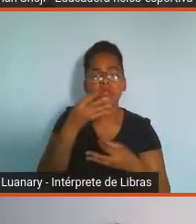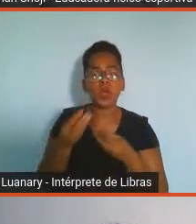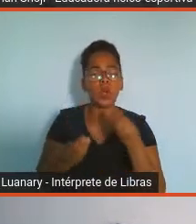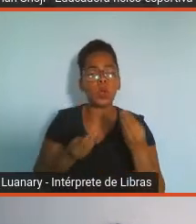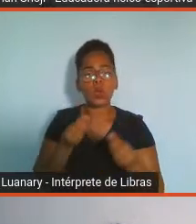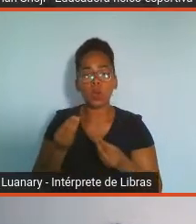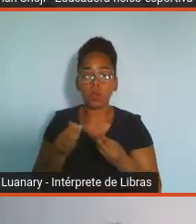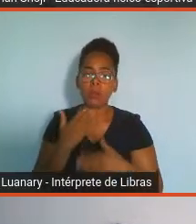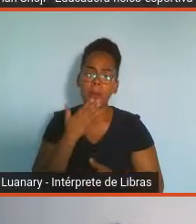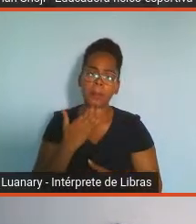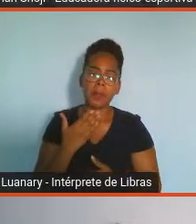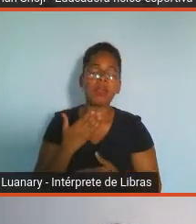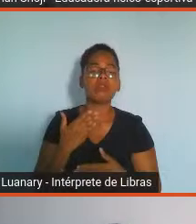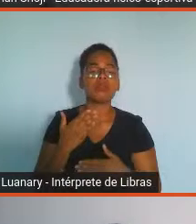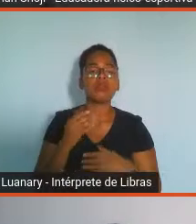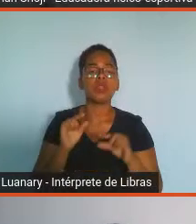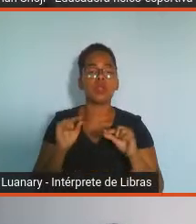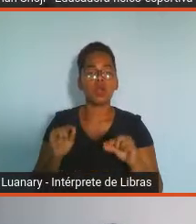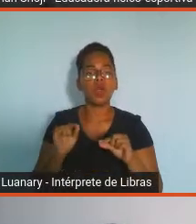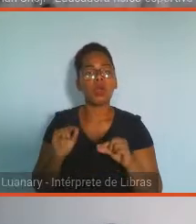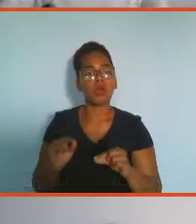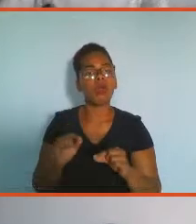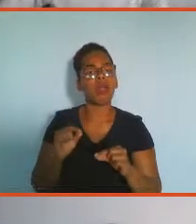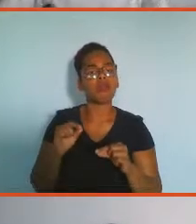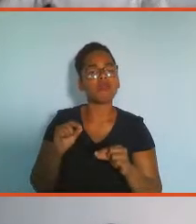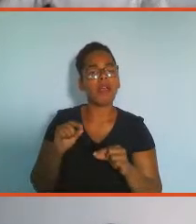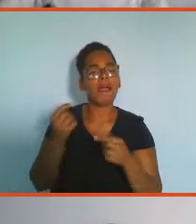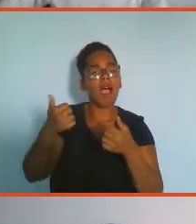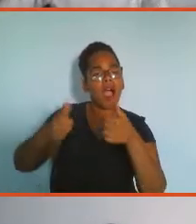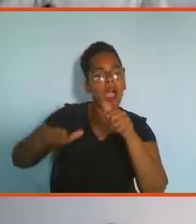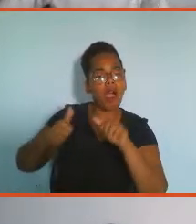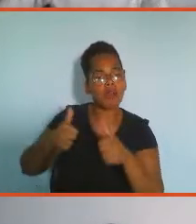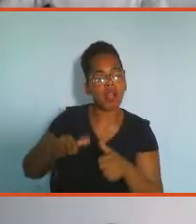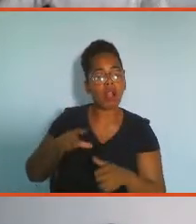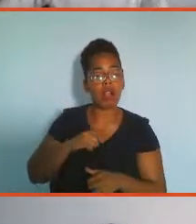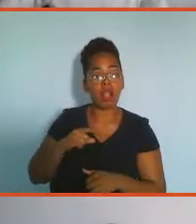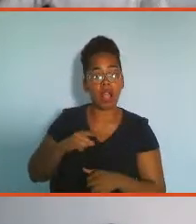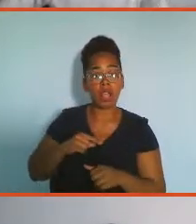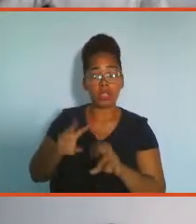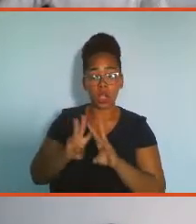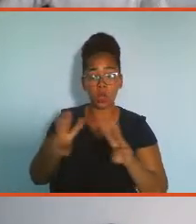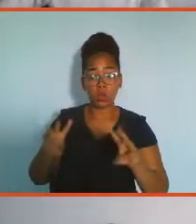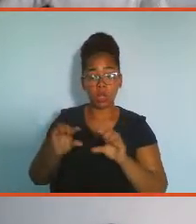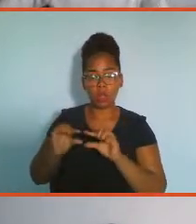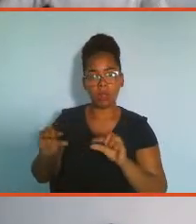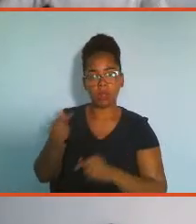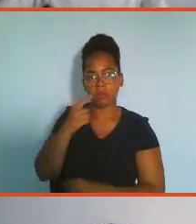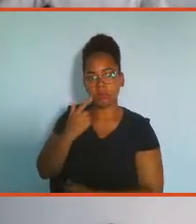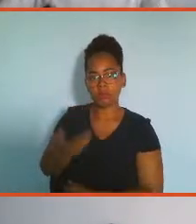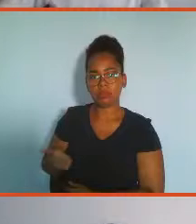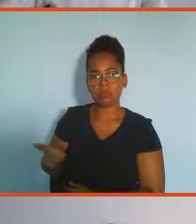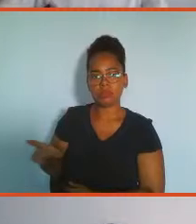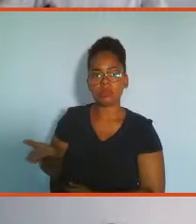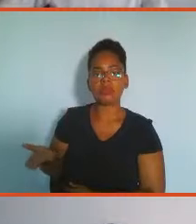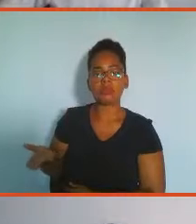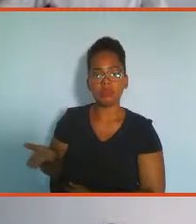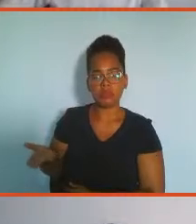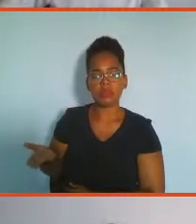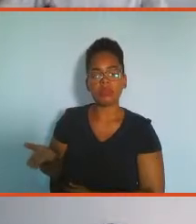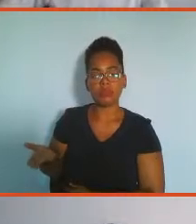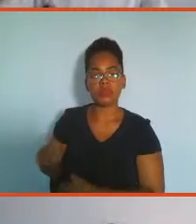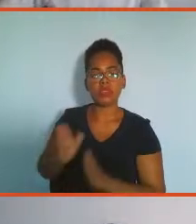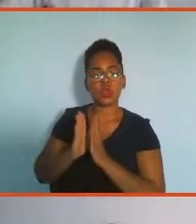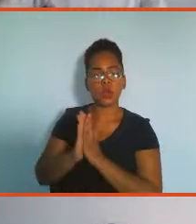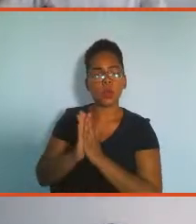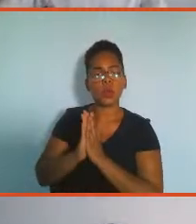pedimos sua atenção e o favor de avaliar o encontro de hoje através do link que enviaremos a seguir e que está aparecendo agora aqui na